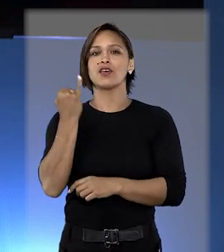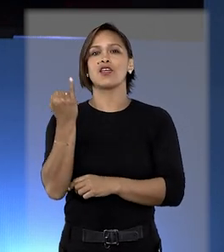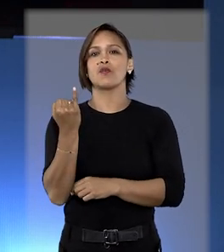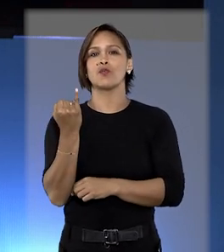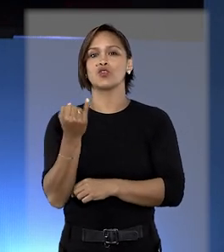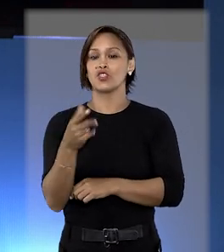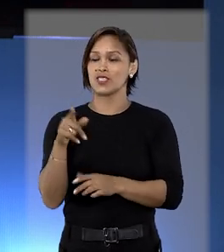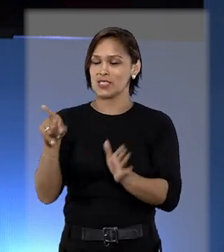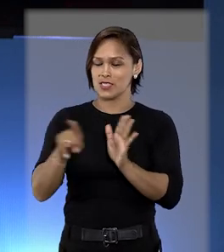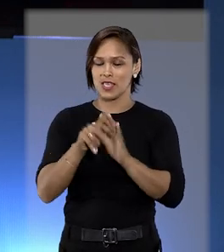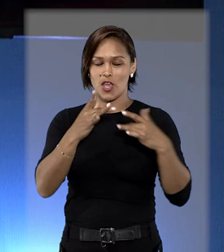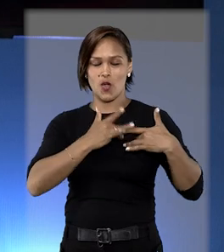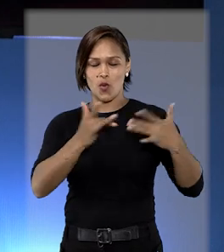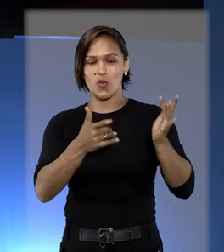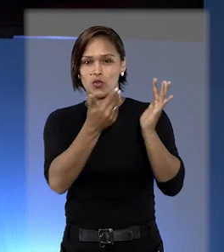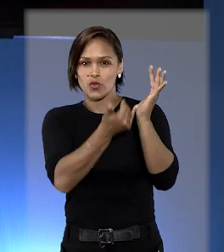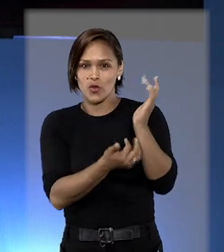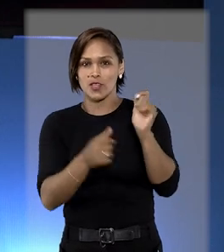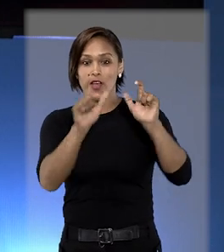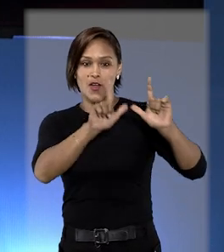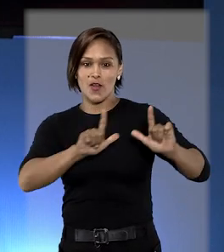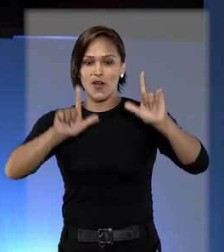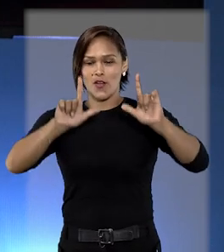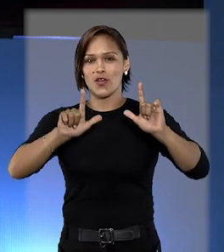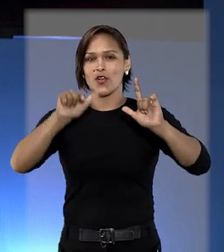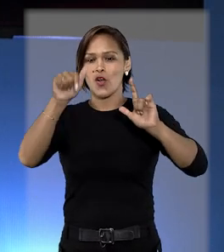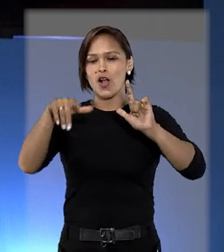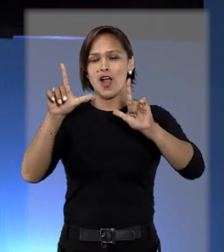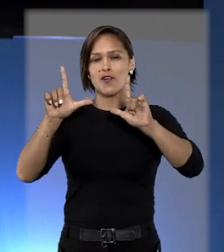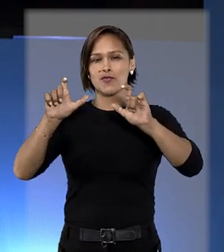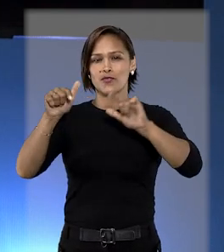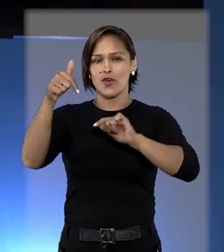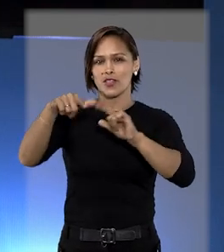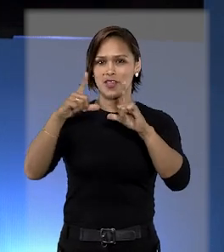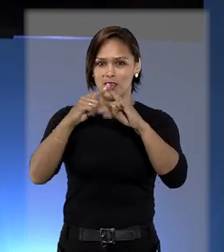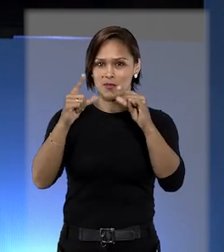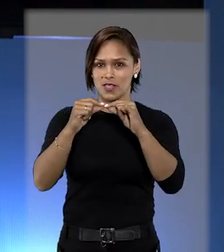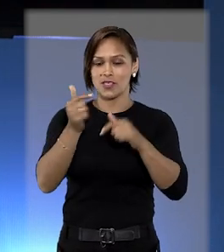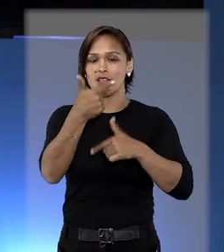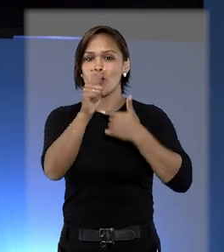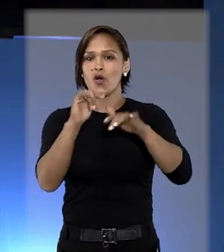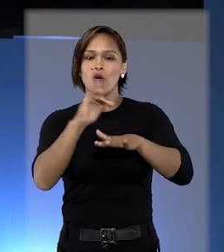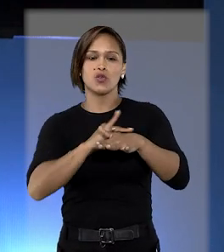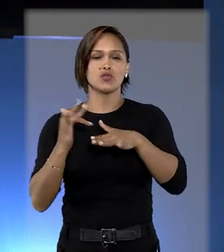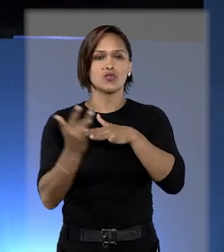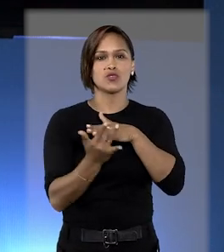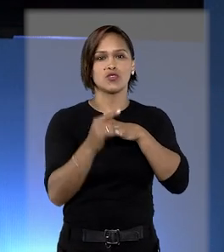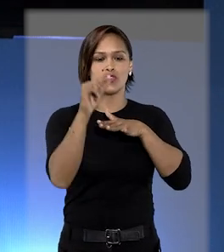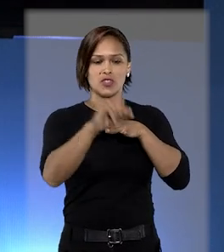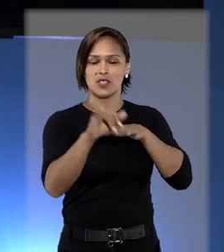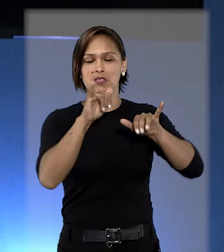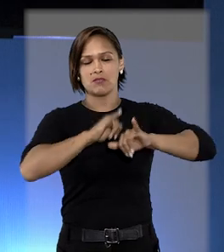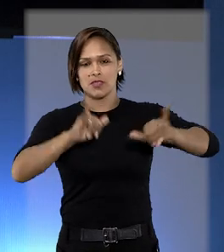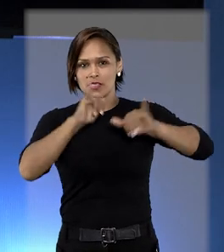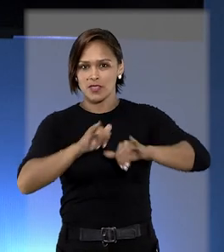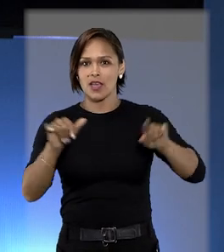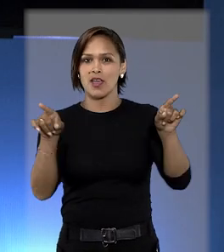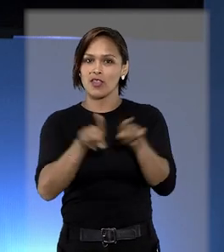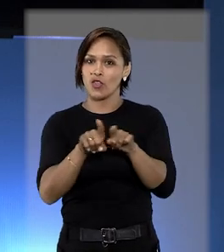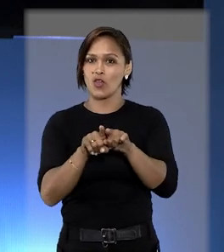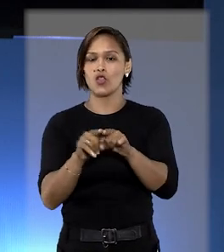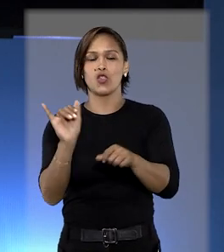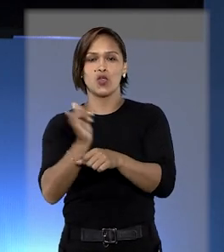de ser um doador. Fique com as imagens da sede do Tribunal em Brasília. Outras notícias você confere nas redes sociais,